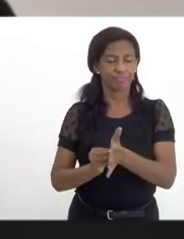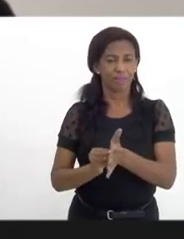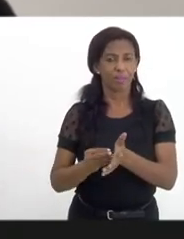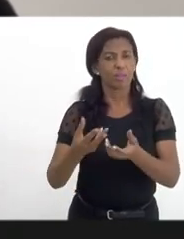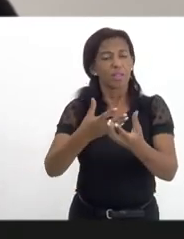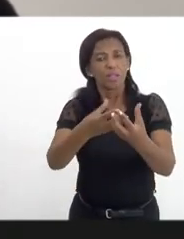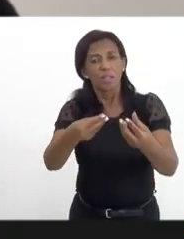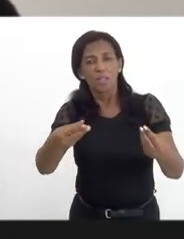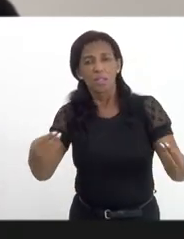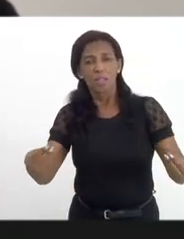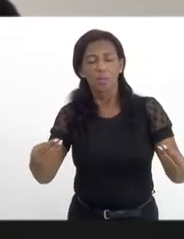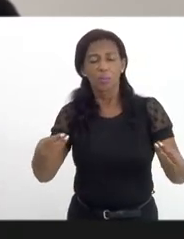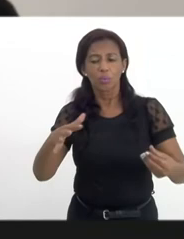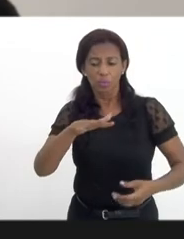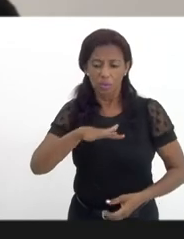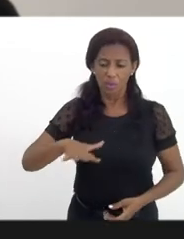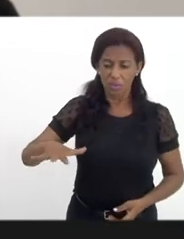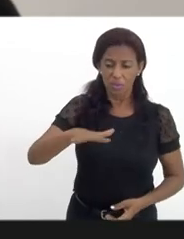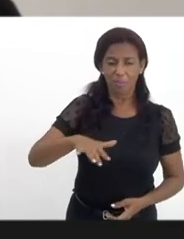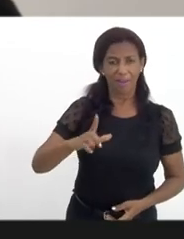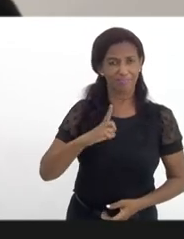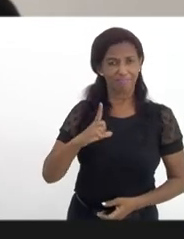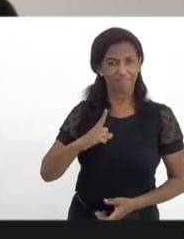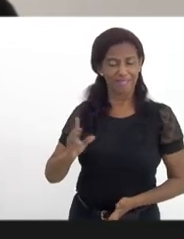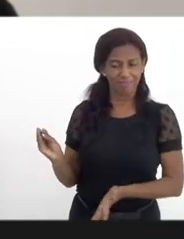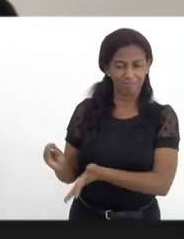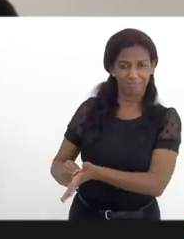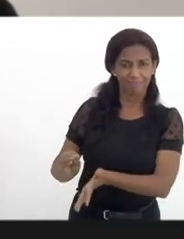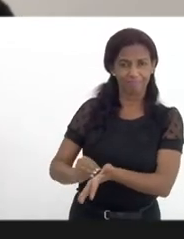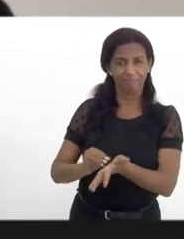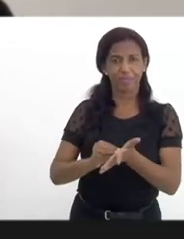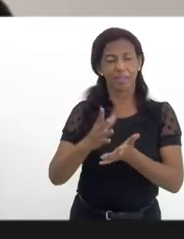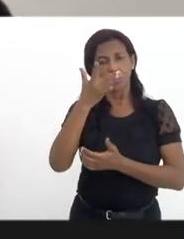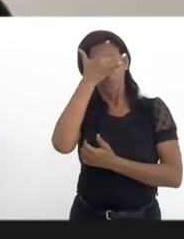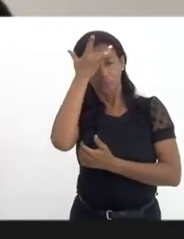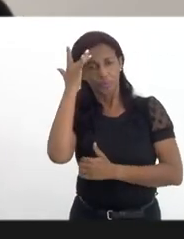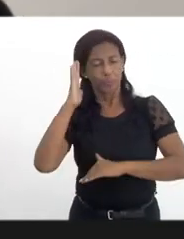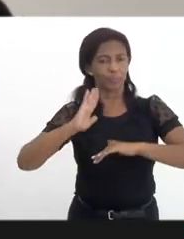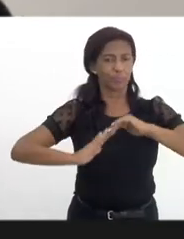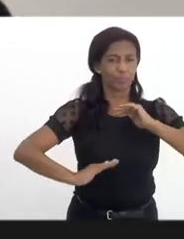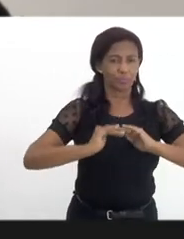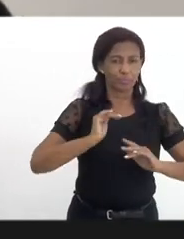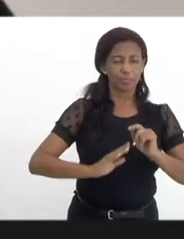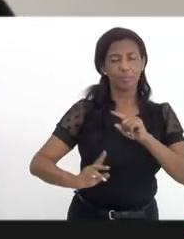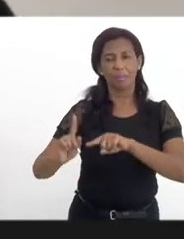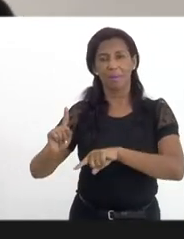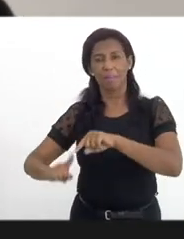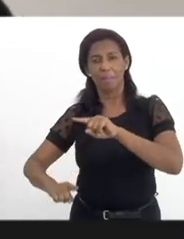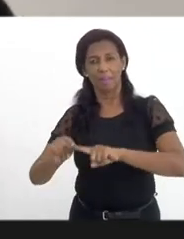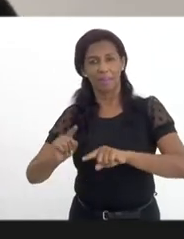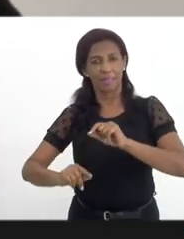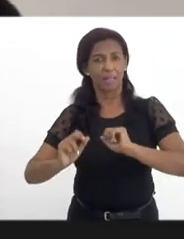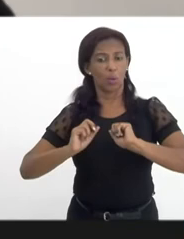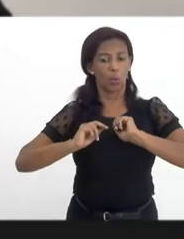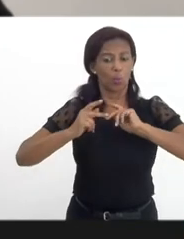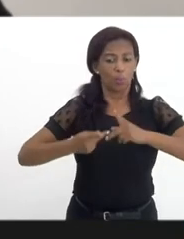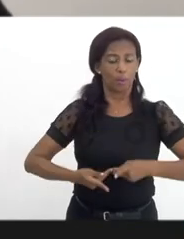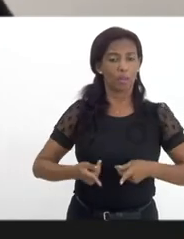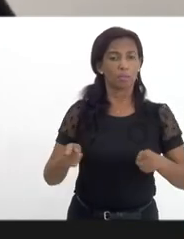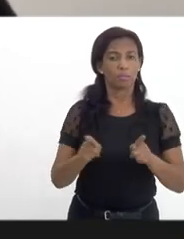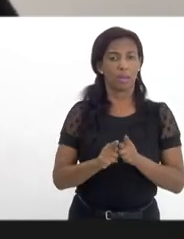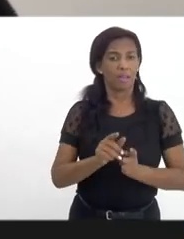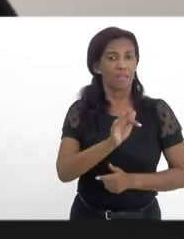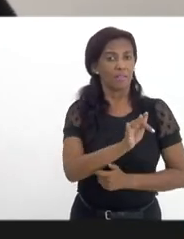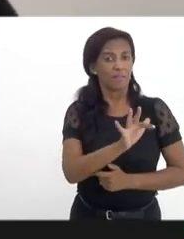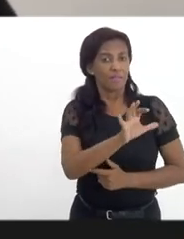muitos espaços assim têm, tanto de pessoas, de material humano, como também do material físico,